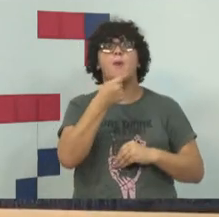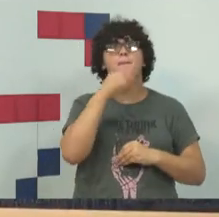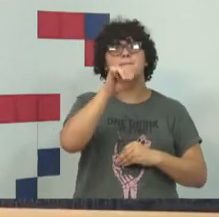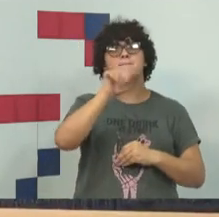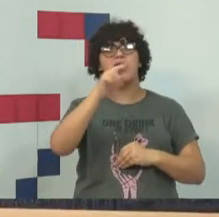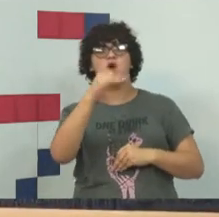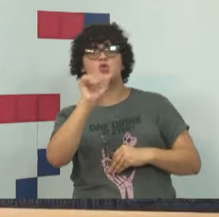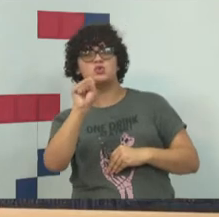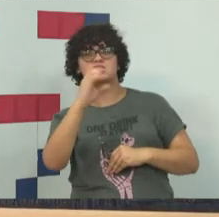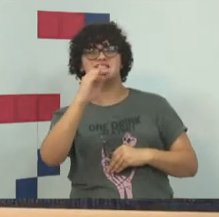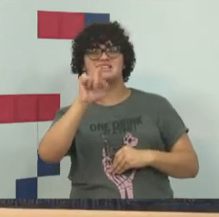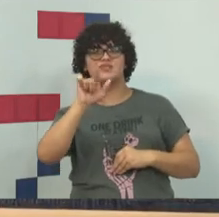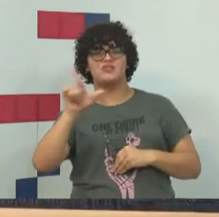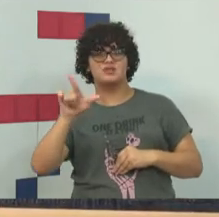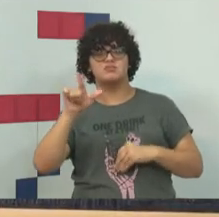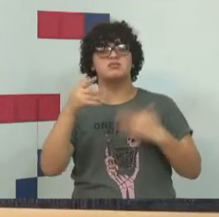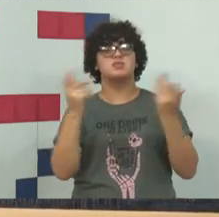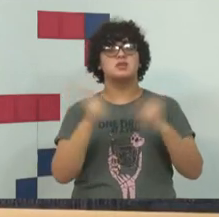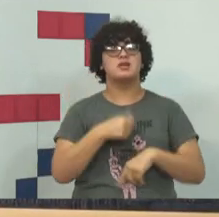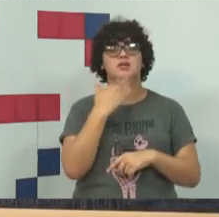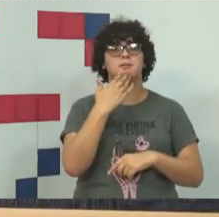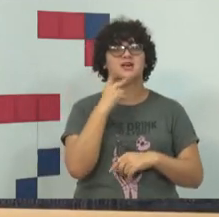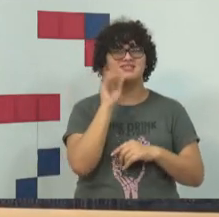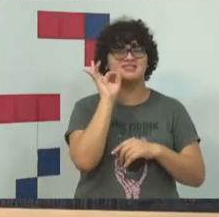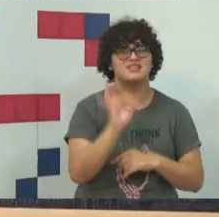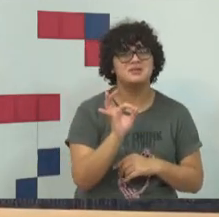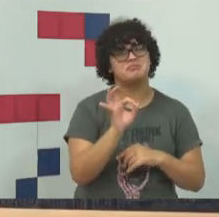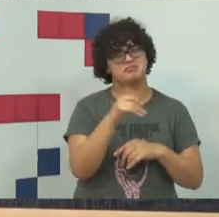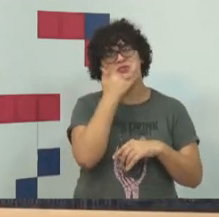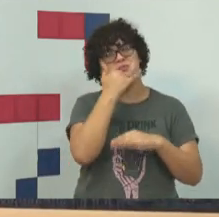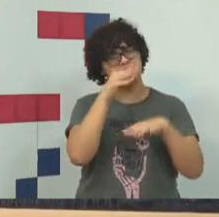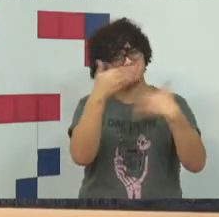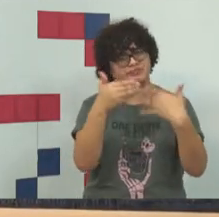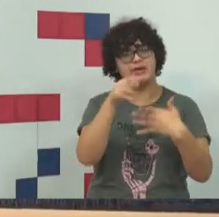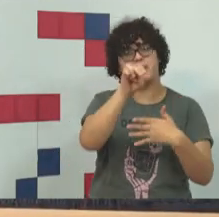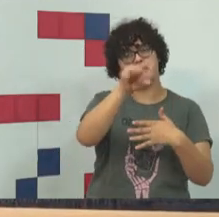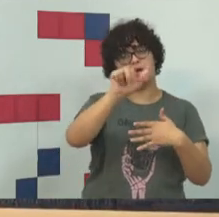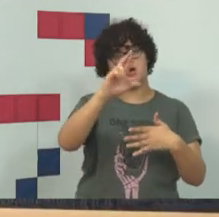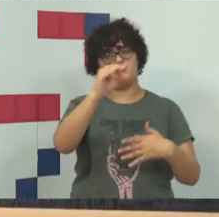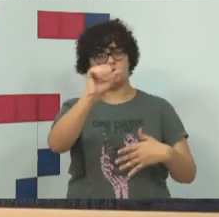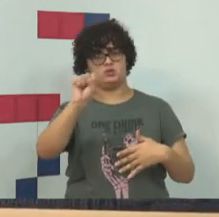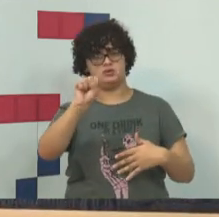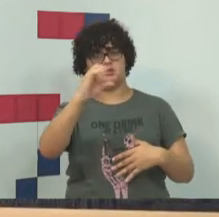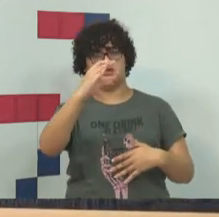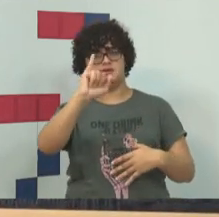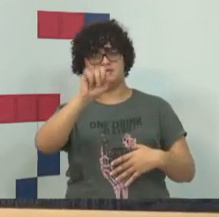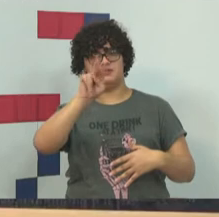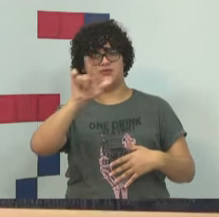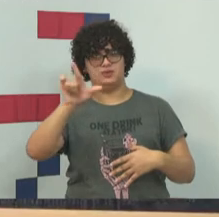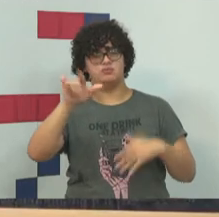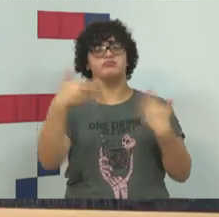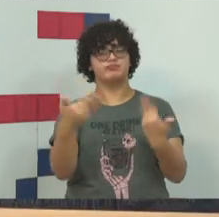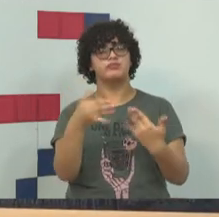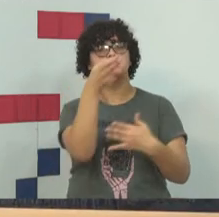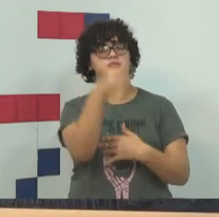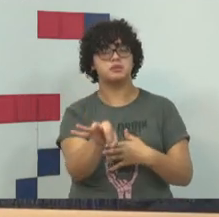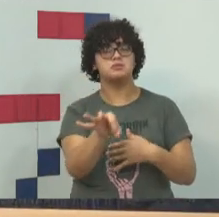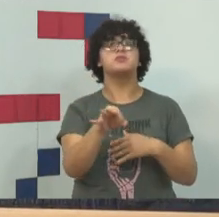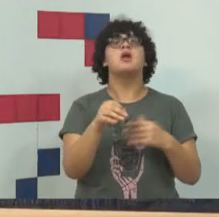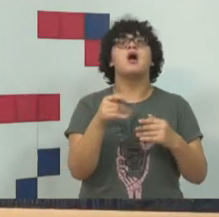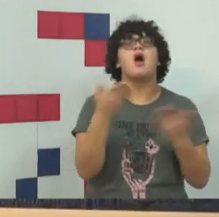antes. Porque, à época, podíamos solicitar de uma maneira mais simples.